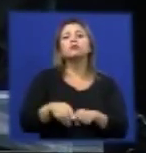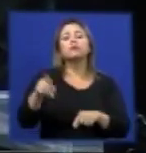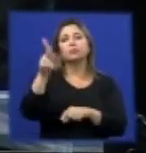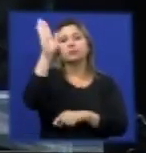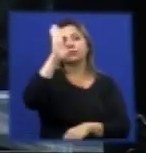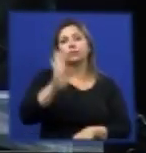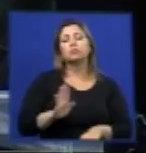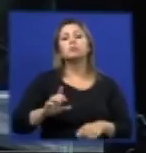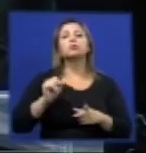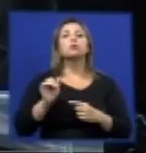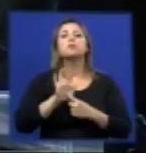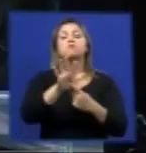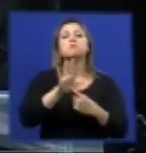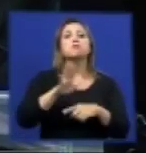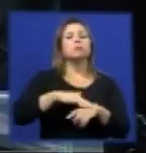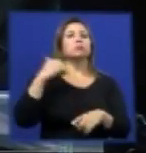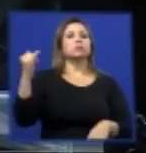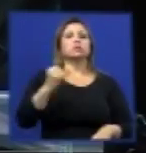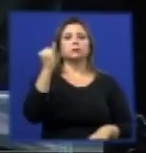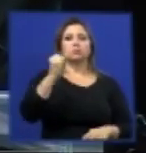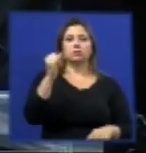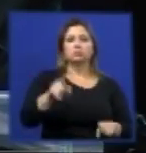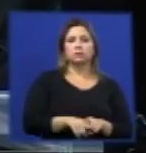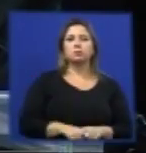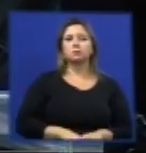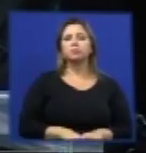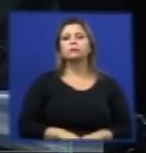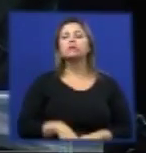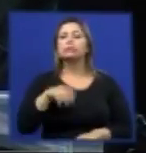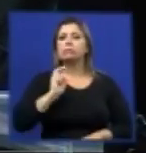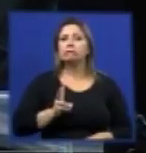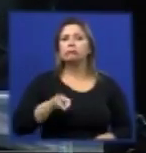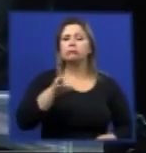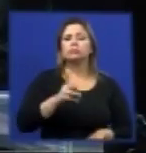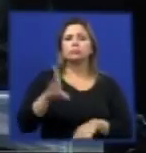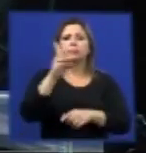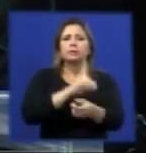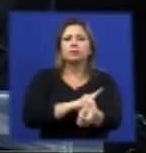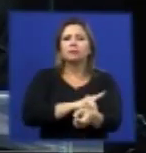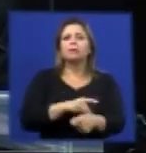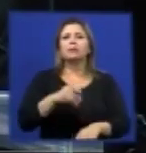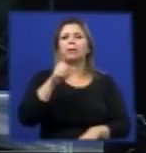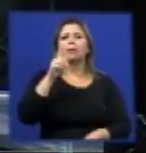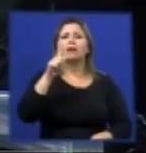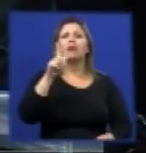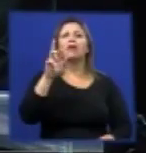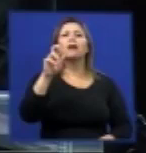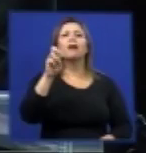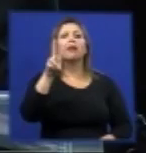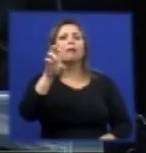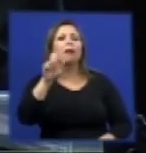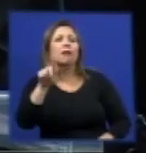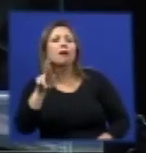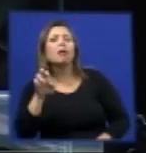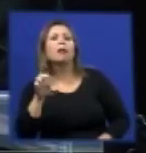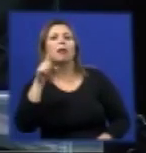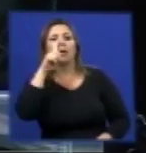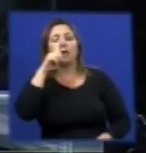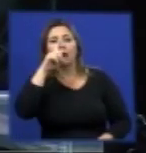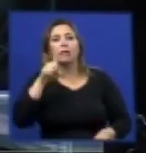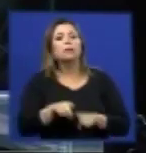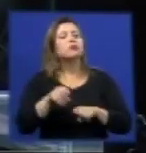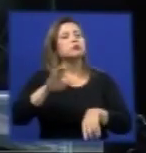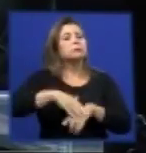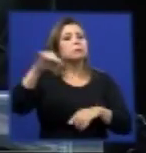aspectos relevantes um aumento nos casos graves isso é notório para nós nós estamos registrando